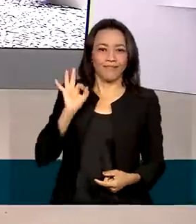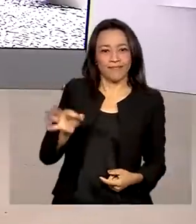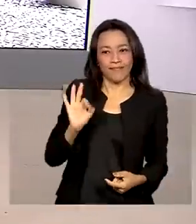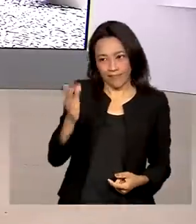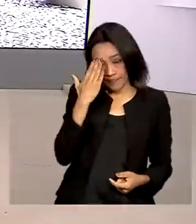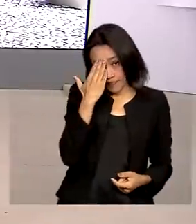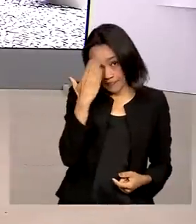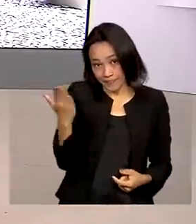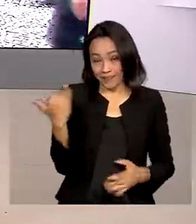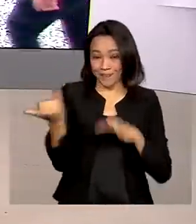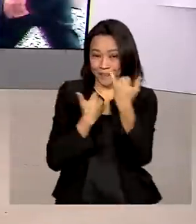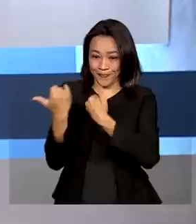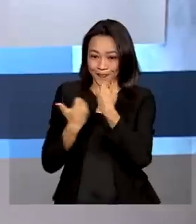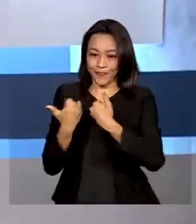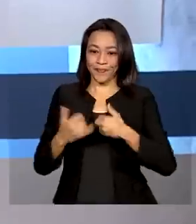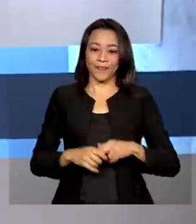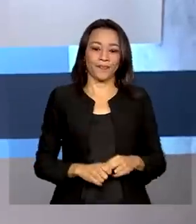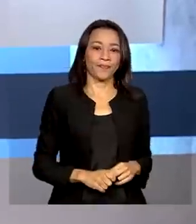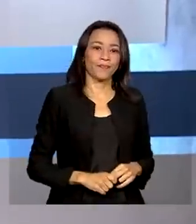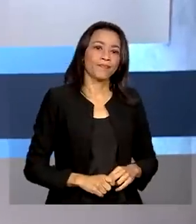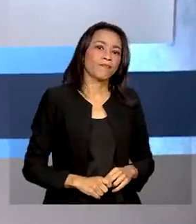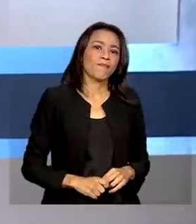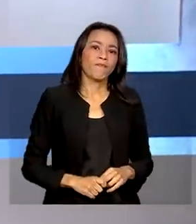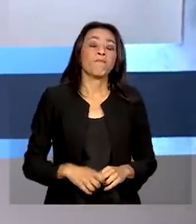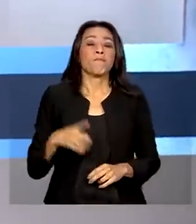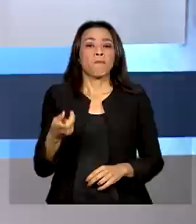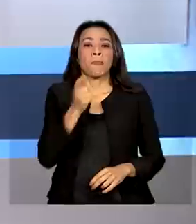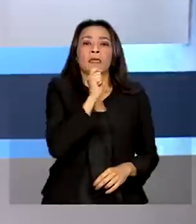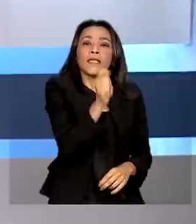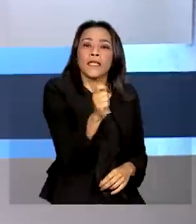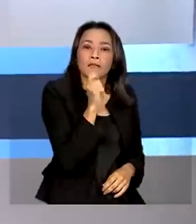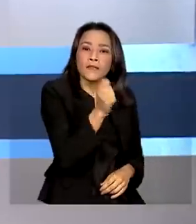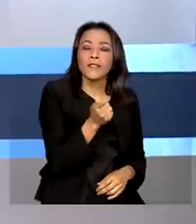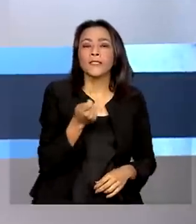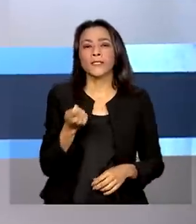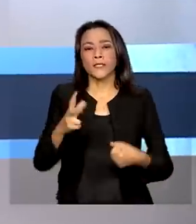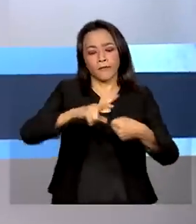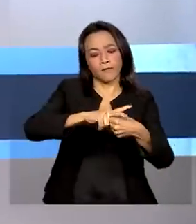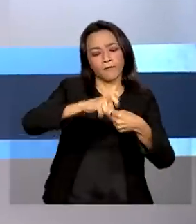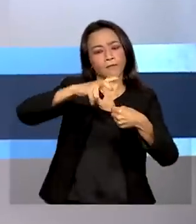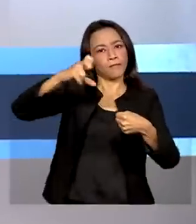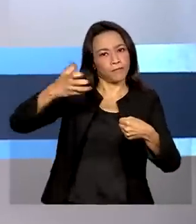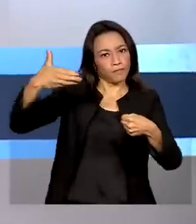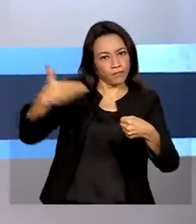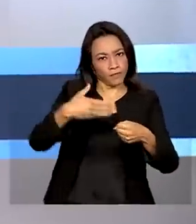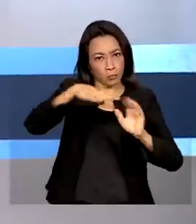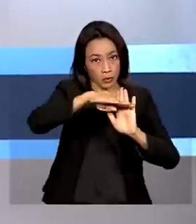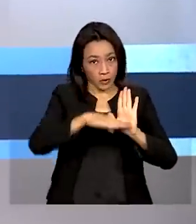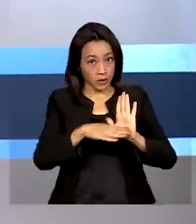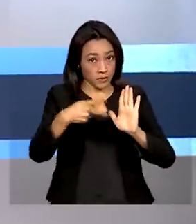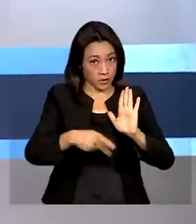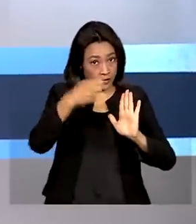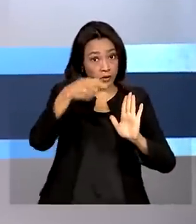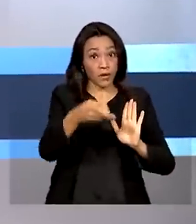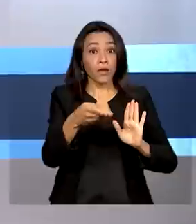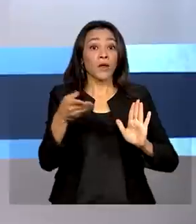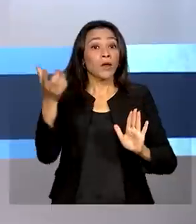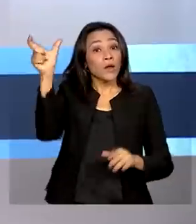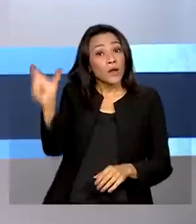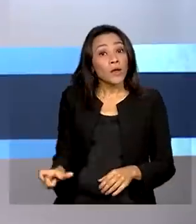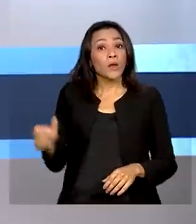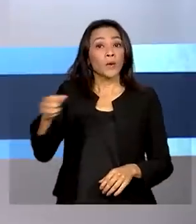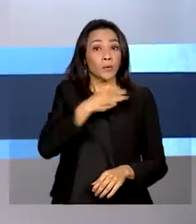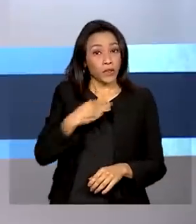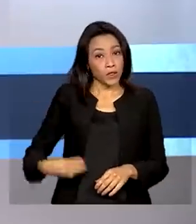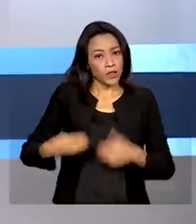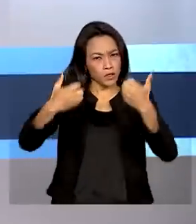Priscila. Obrigada pelas suas informações. E em entrevista ao programa de rádio A Voz do Brasil, o ministro do Meio Ambiente destacou a